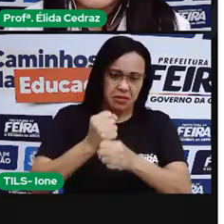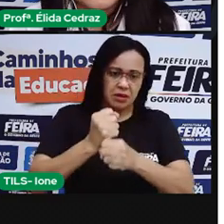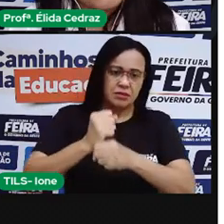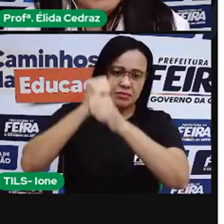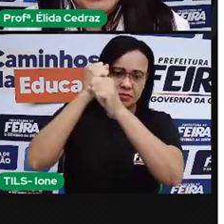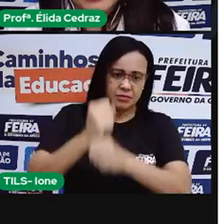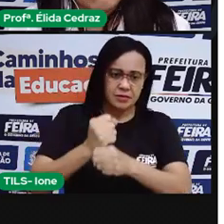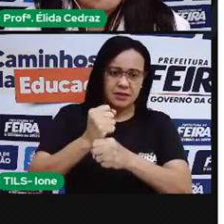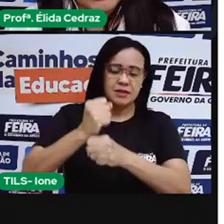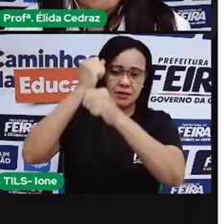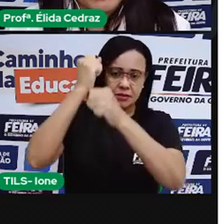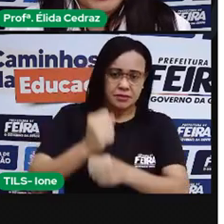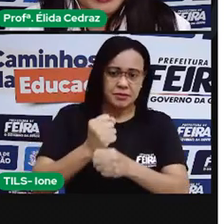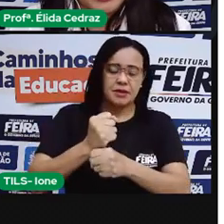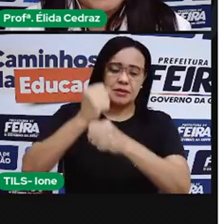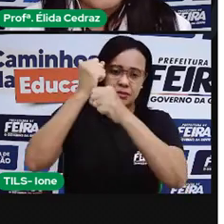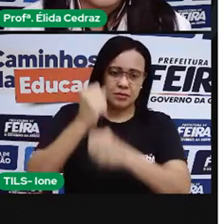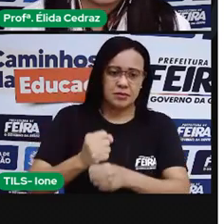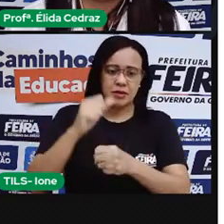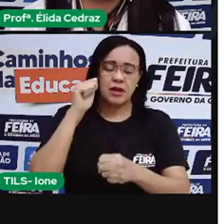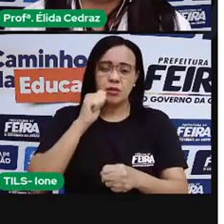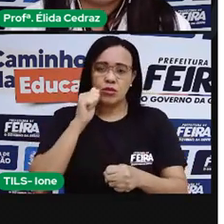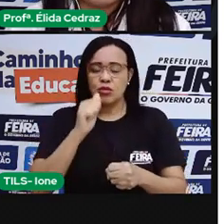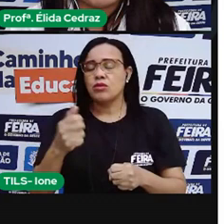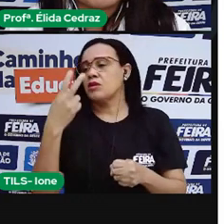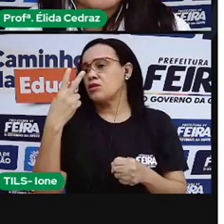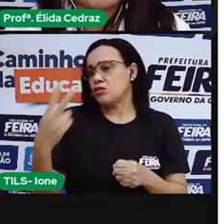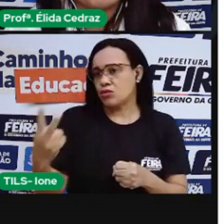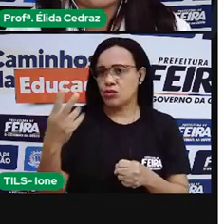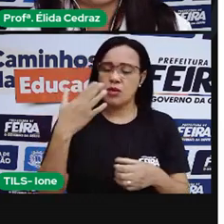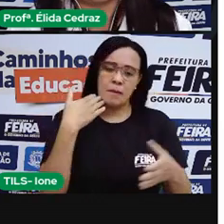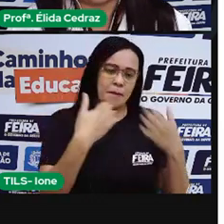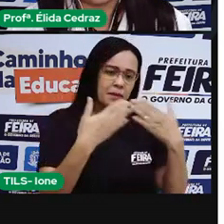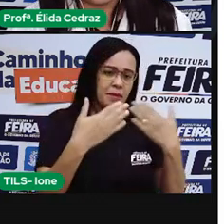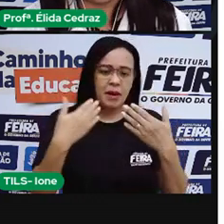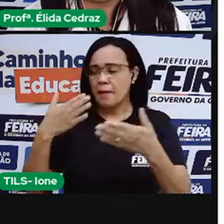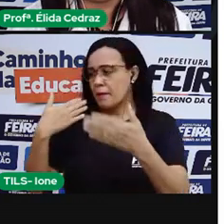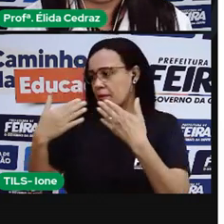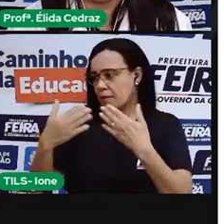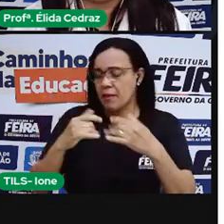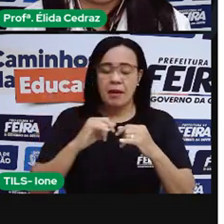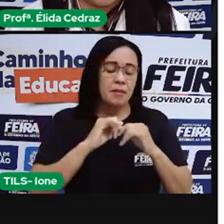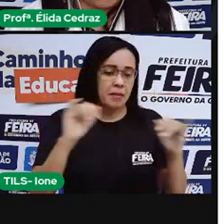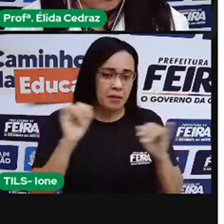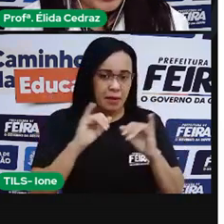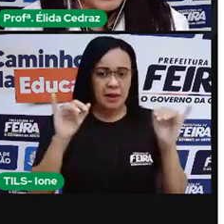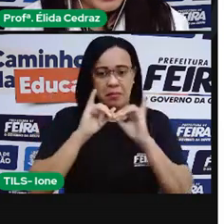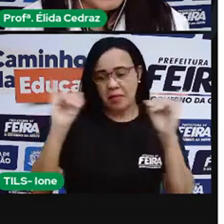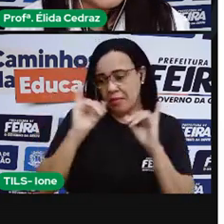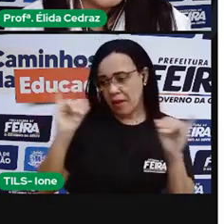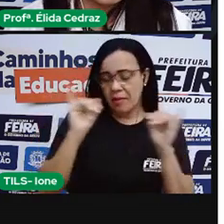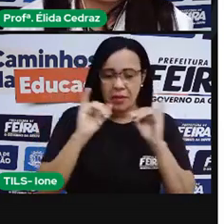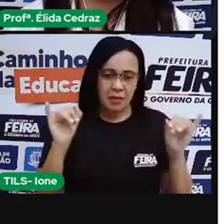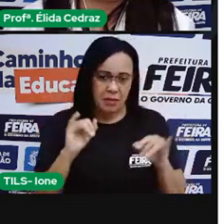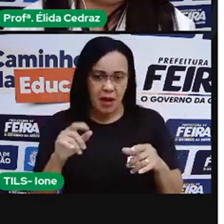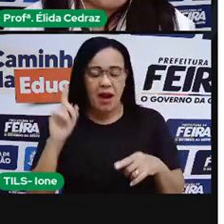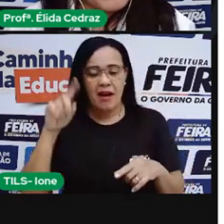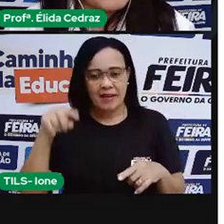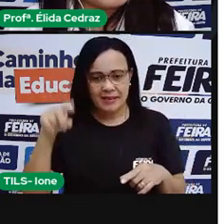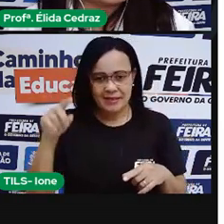duas não paravam de falar. Era uma fofoca atrás da outra. Uma delas,